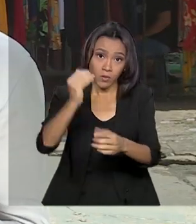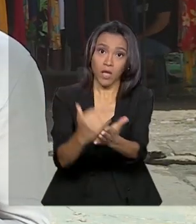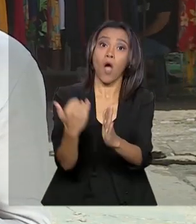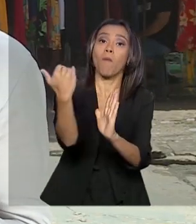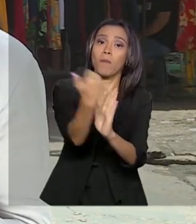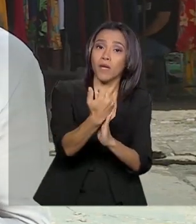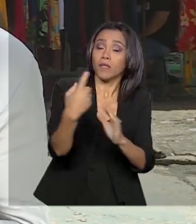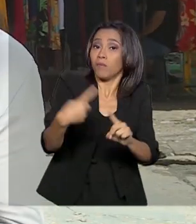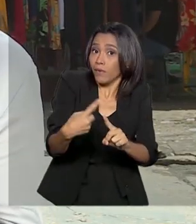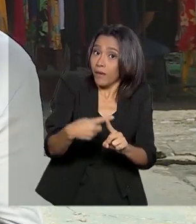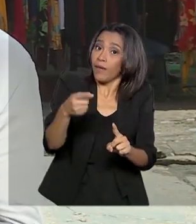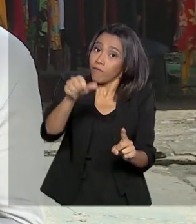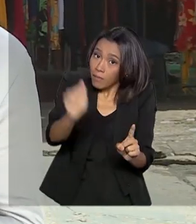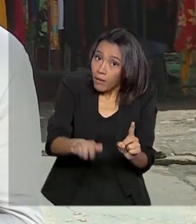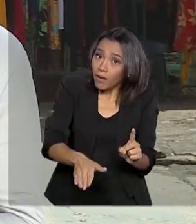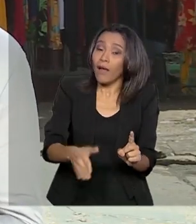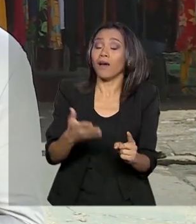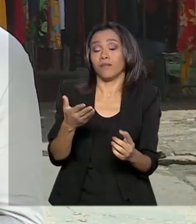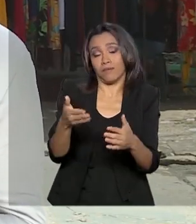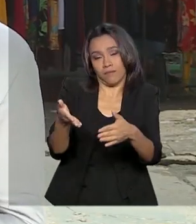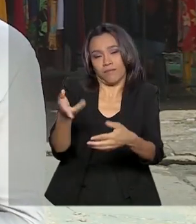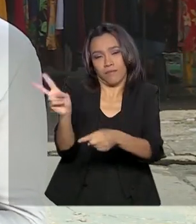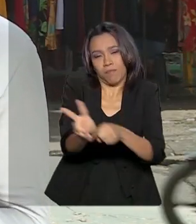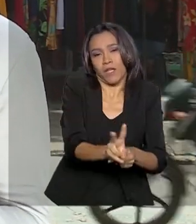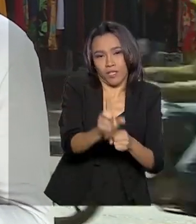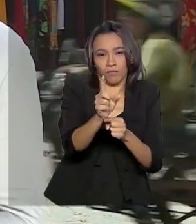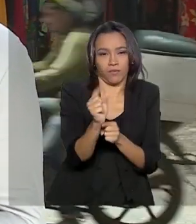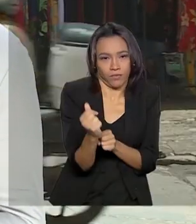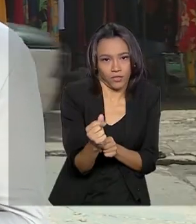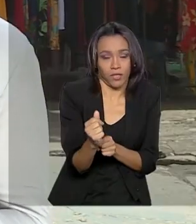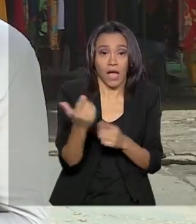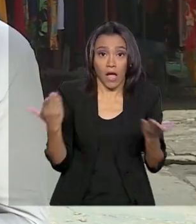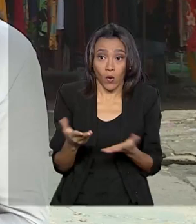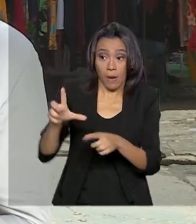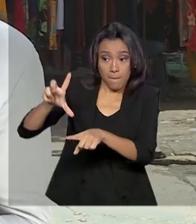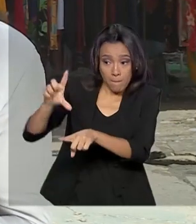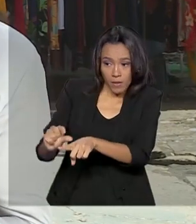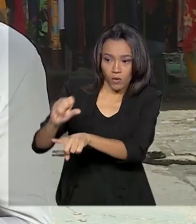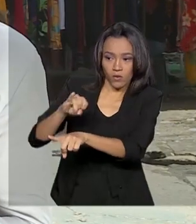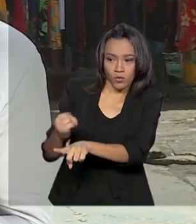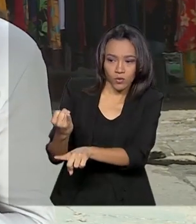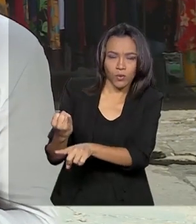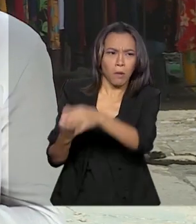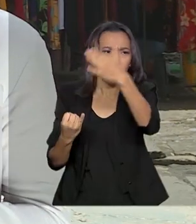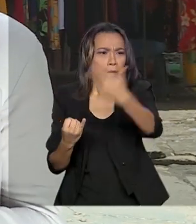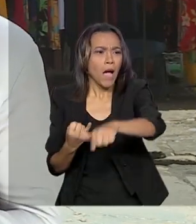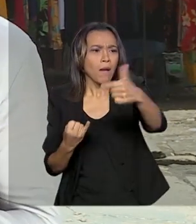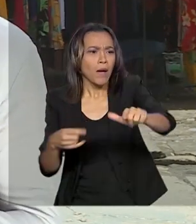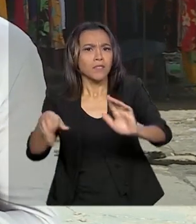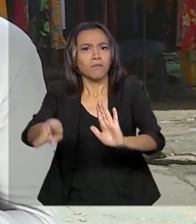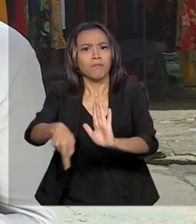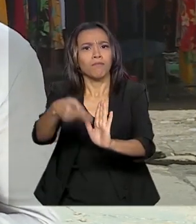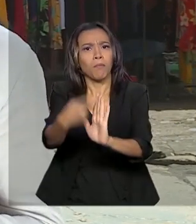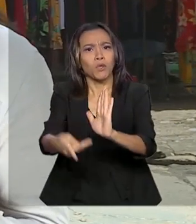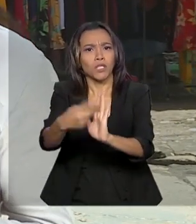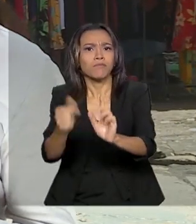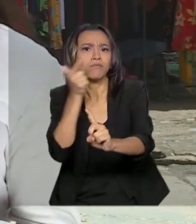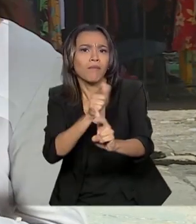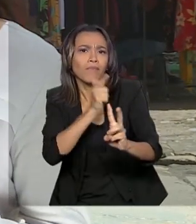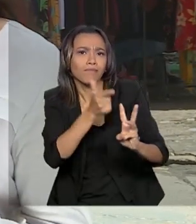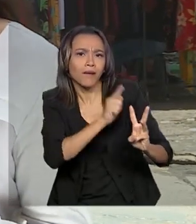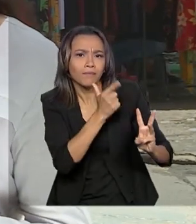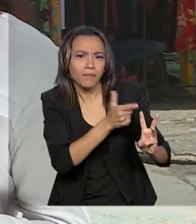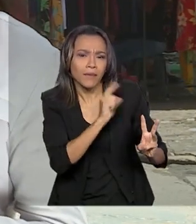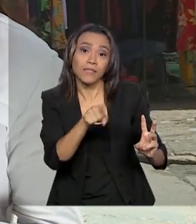que acaba tornando o crédito mais barato. Além disso, com a Selic baixa, mais projetos de investimento se tornam viáveis, favorecendo a